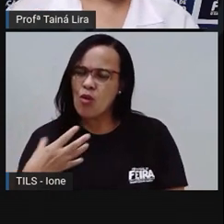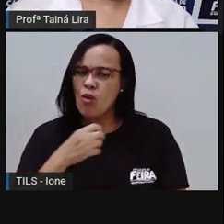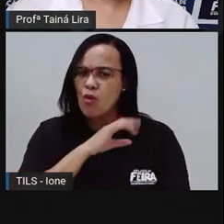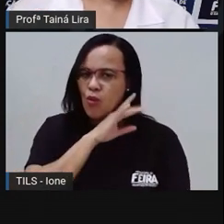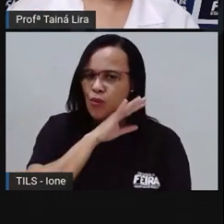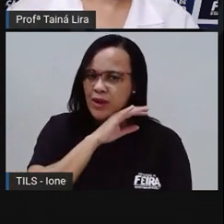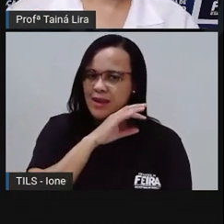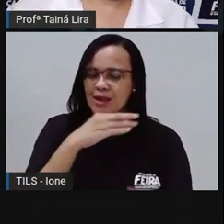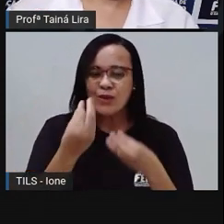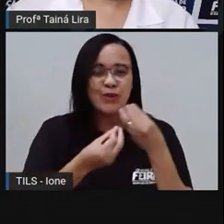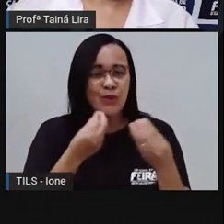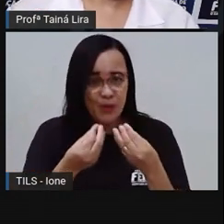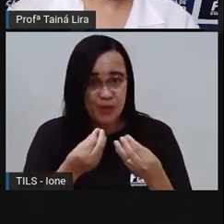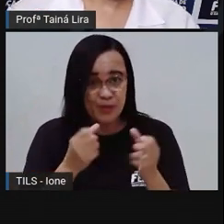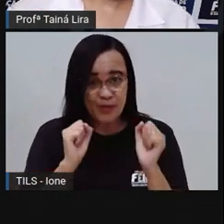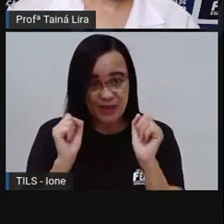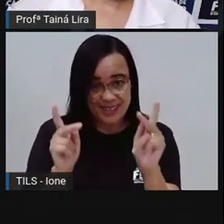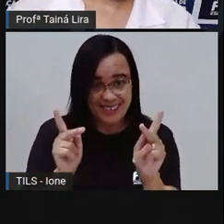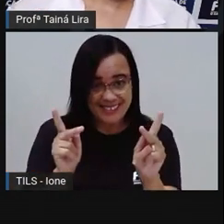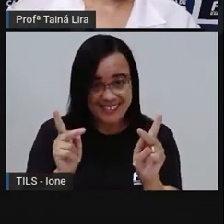Se ficou bom mesmo Tá bom?